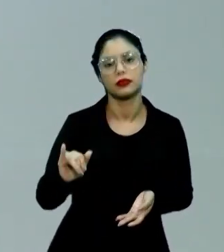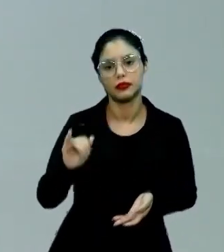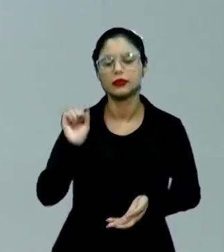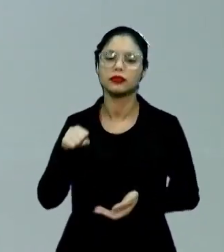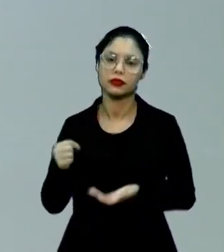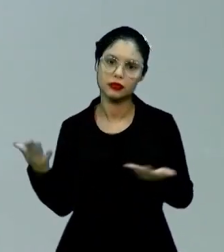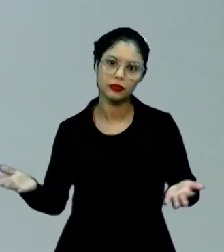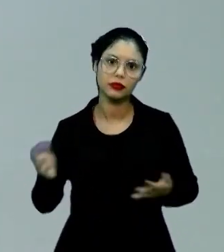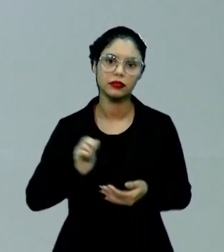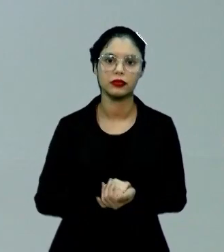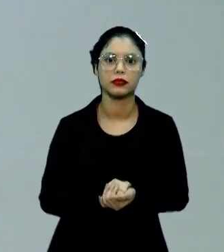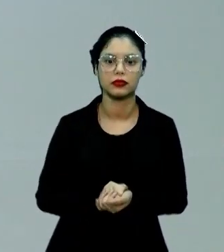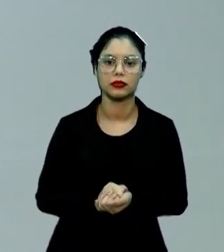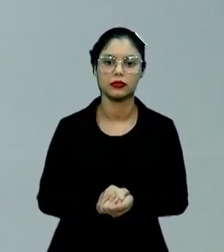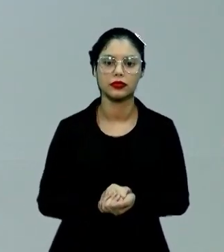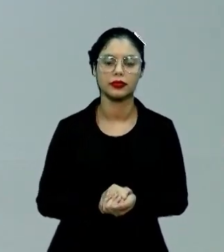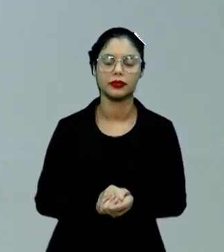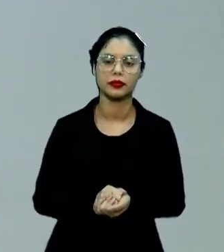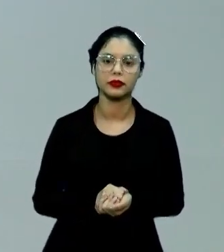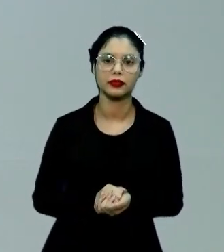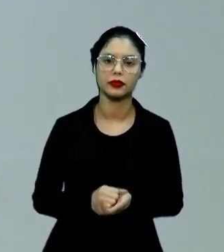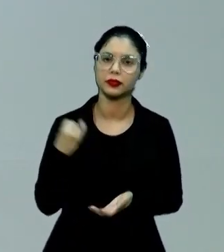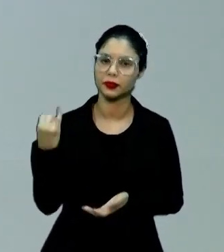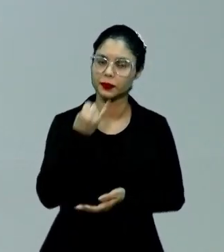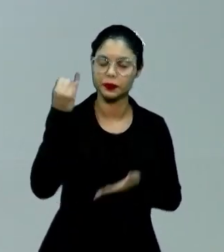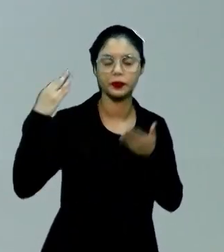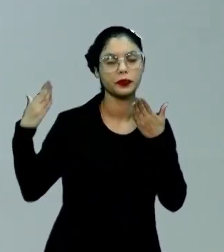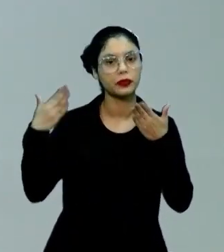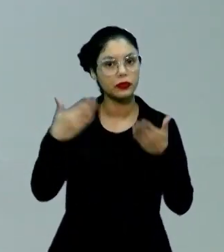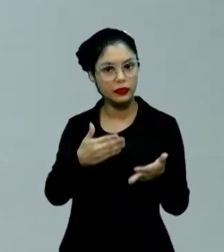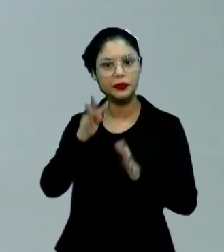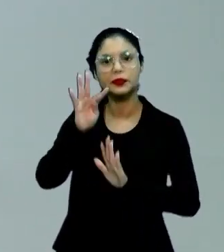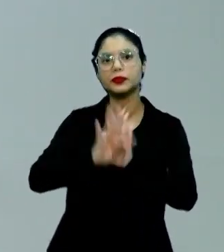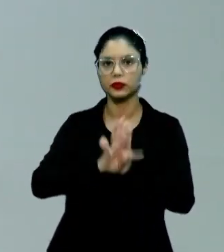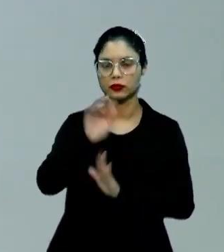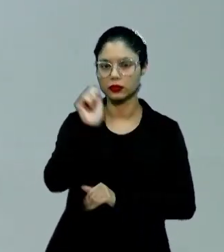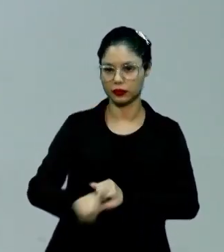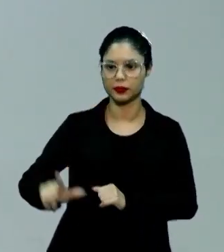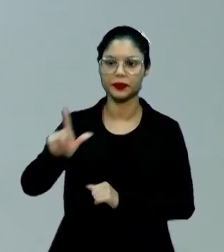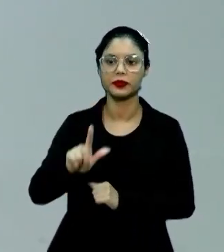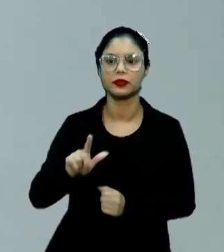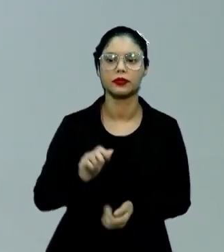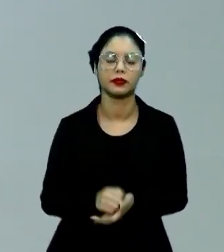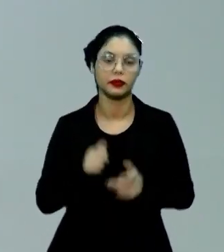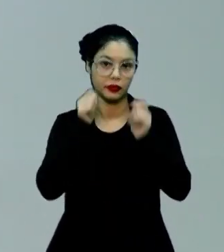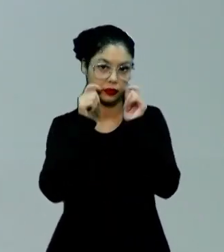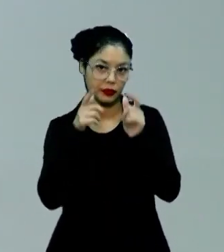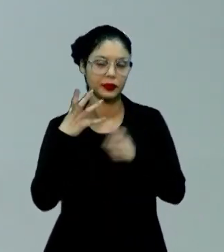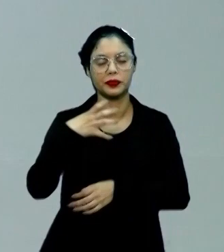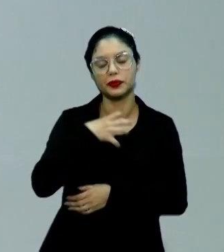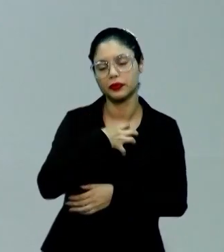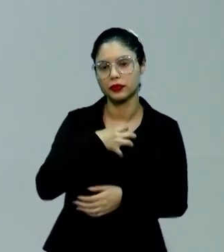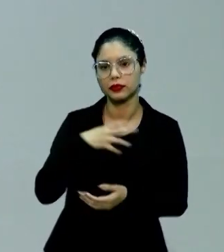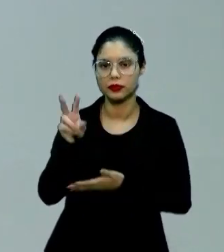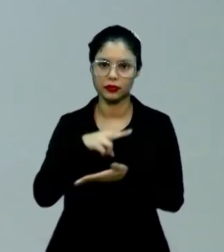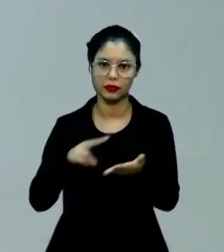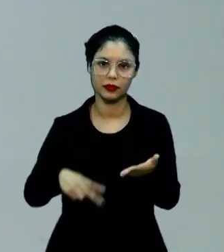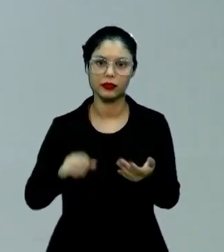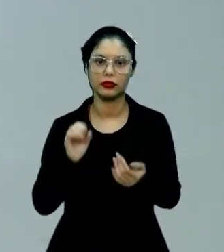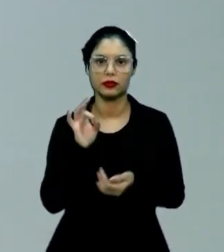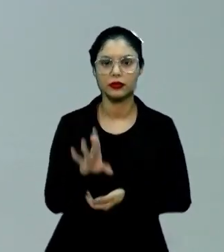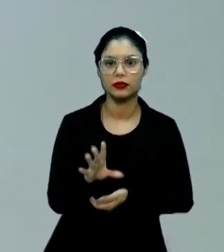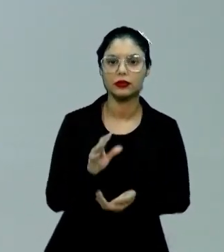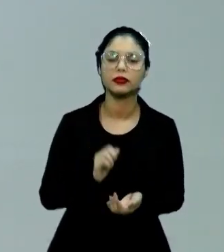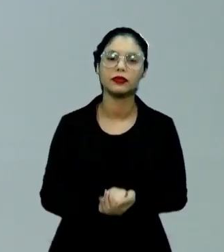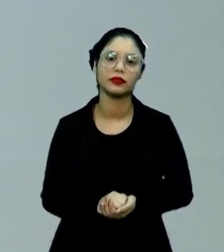afinal, nós sabemos que esse é o principal objetivo de um texto literário, despertar um sentimento aí no leitor. Só